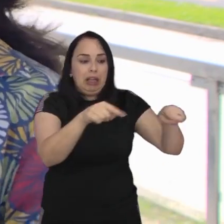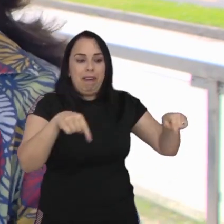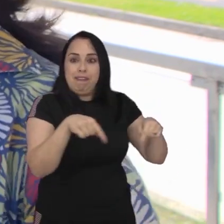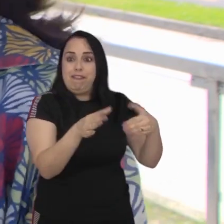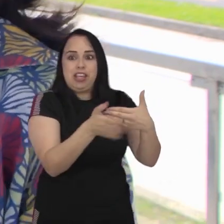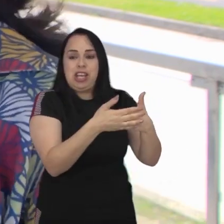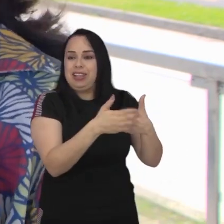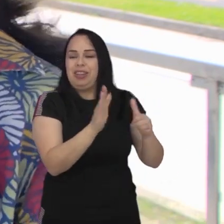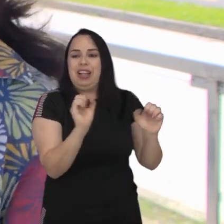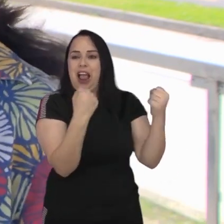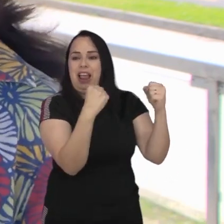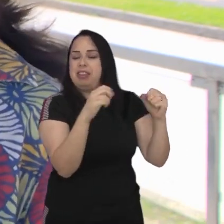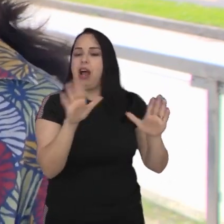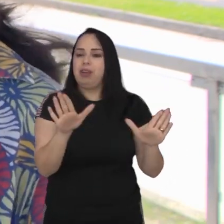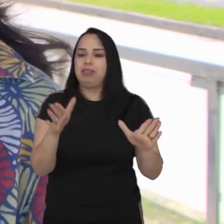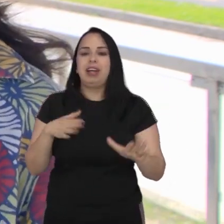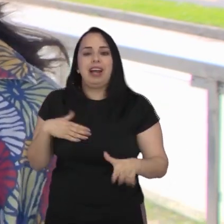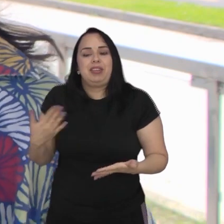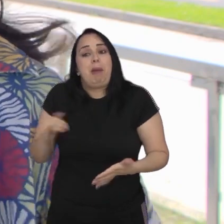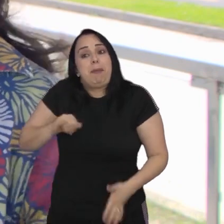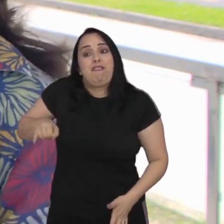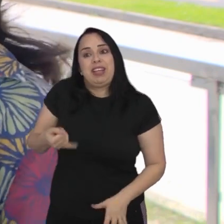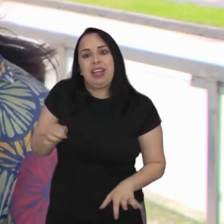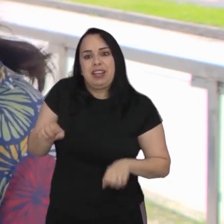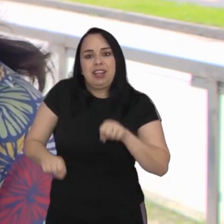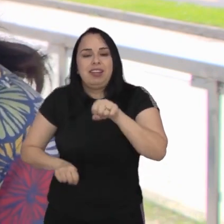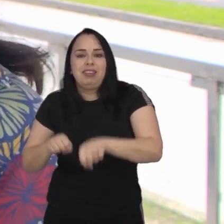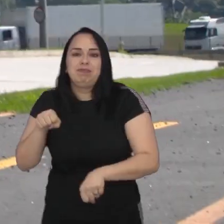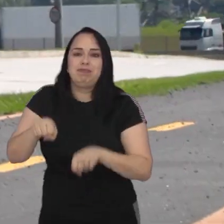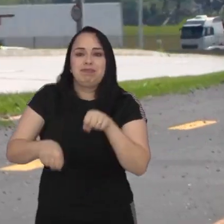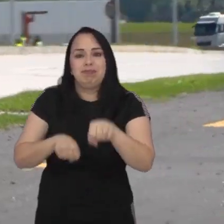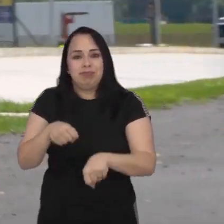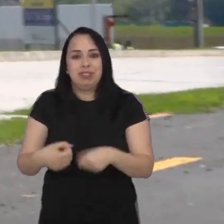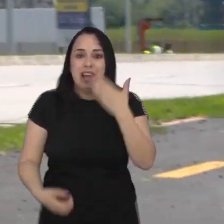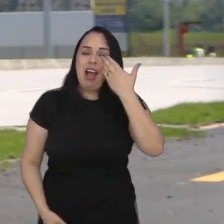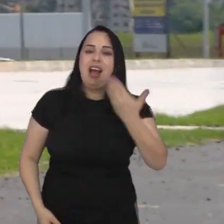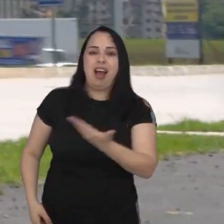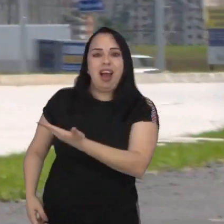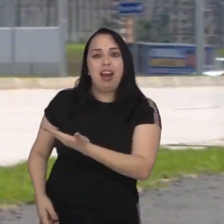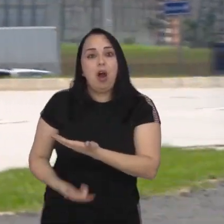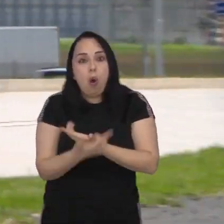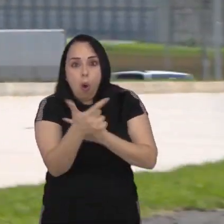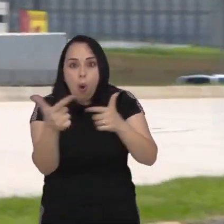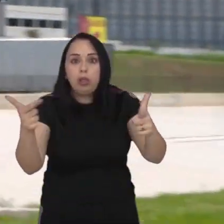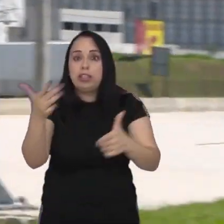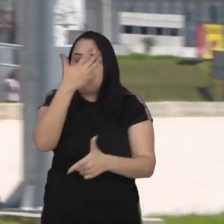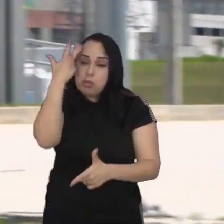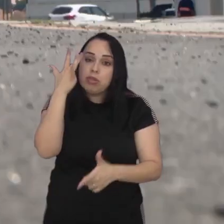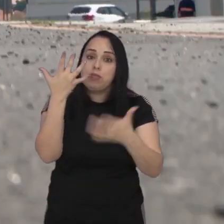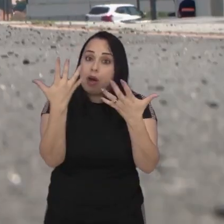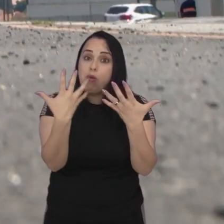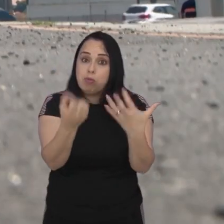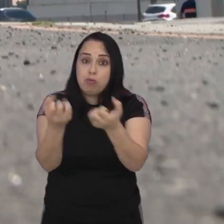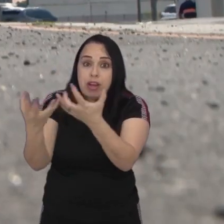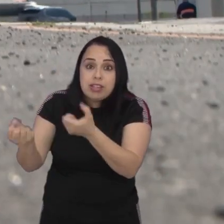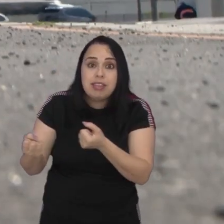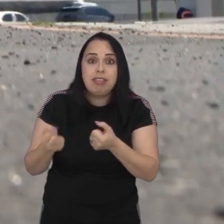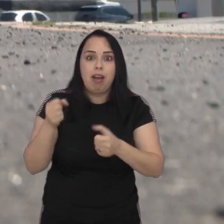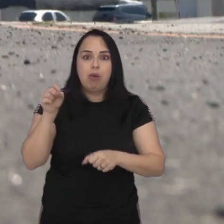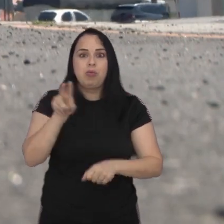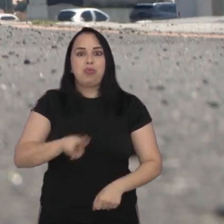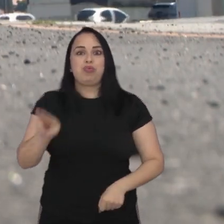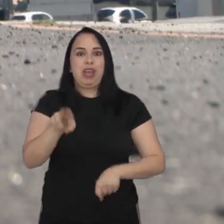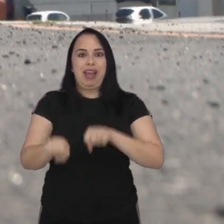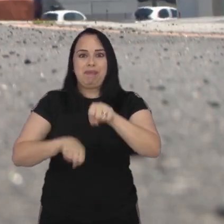para a academia de movimentar meu corpo aí eu pensei gente agora é a hora assim como a Federica mais pessoas poderão aderir ao uso das